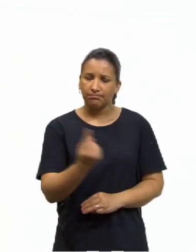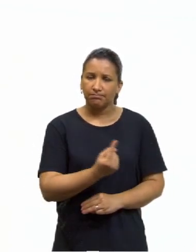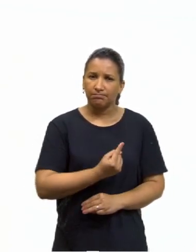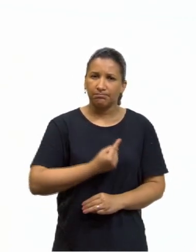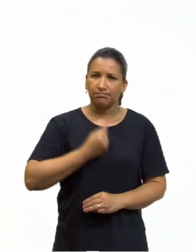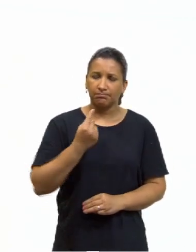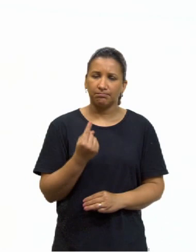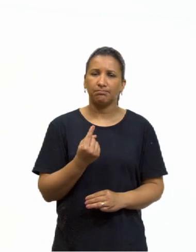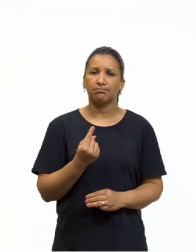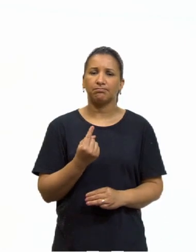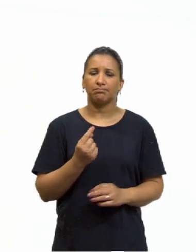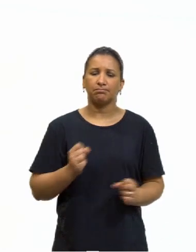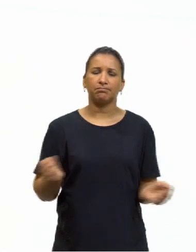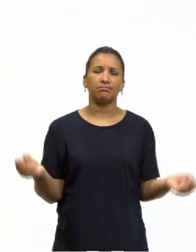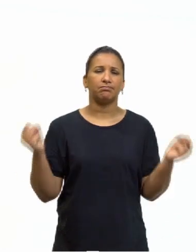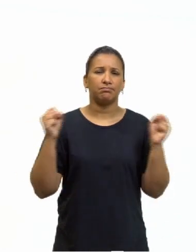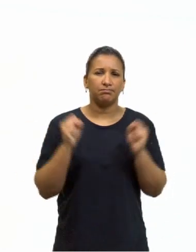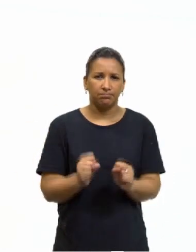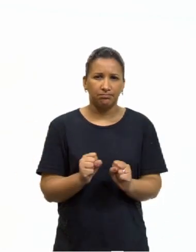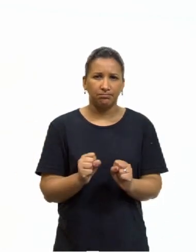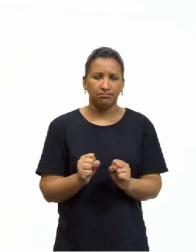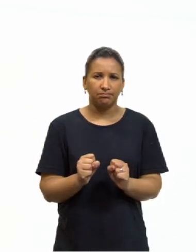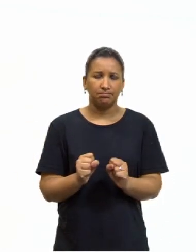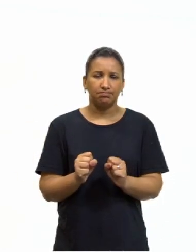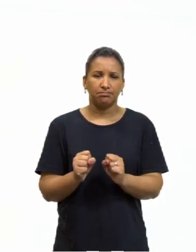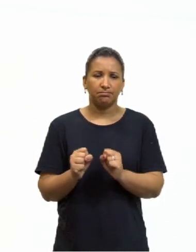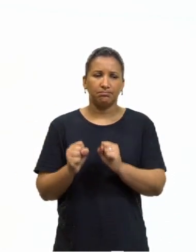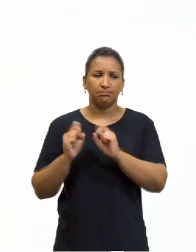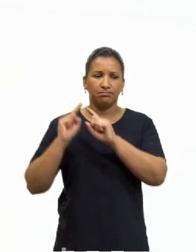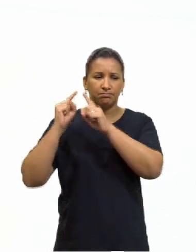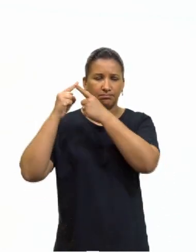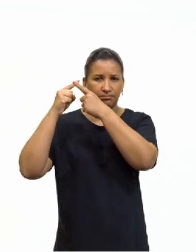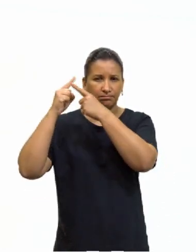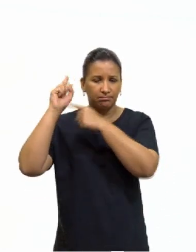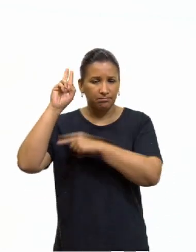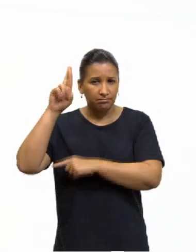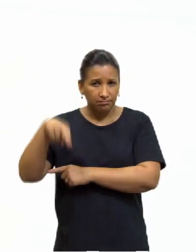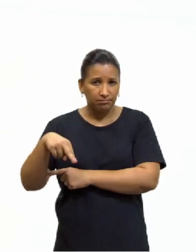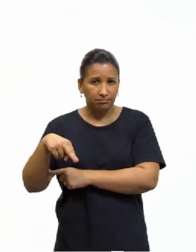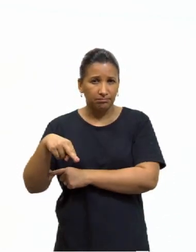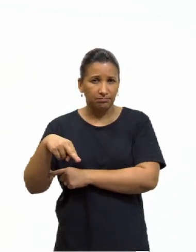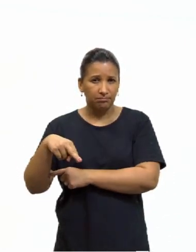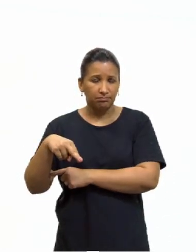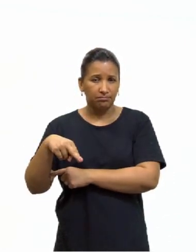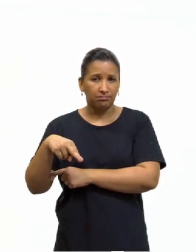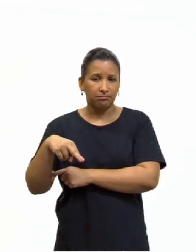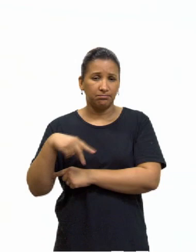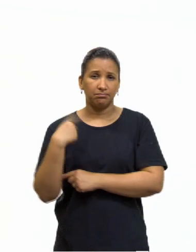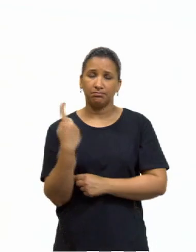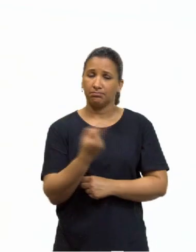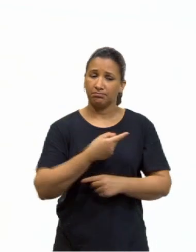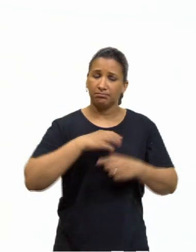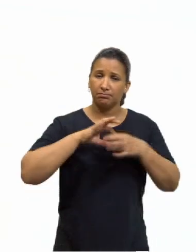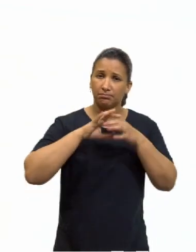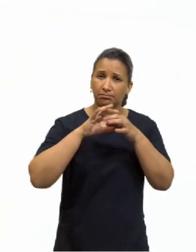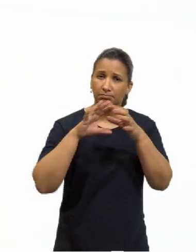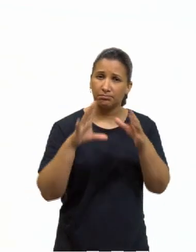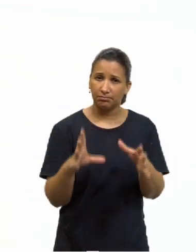nós somos dotados dessa capacidade dessa racionalidade, dessa expressão de racionalidade, nós somos seres livres,